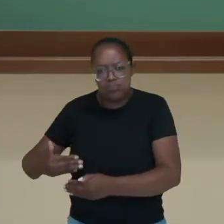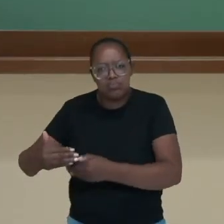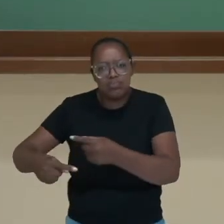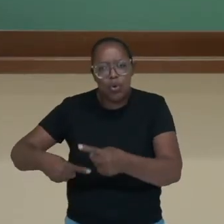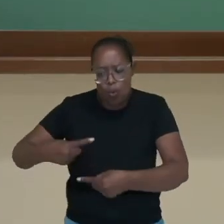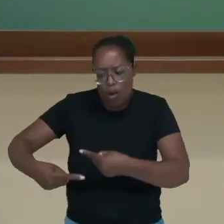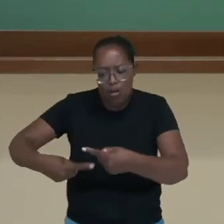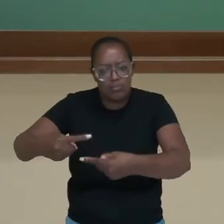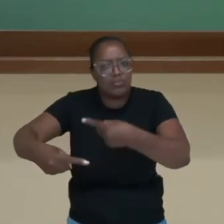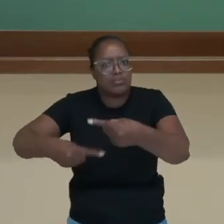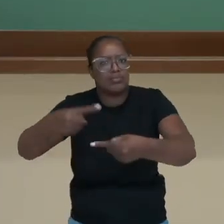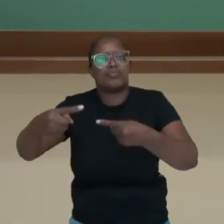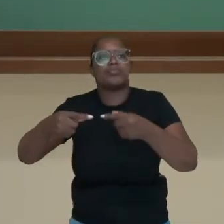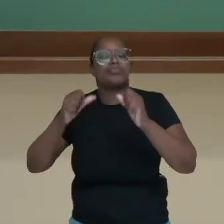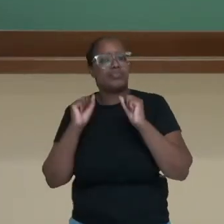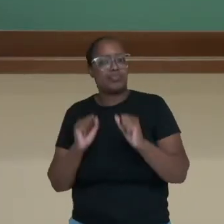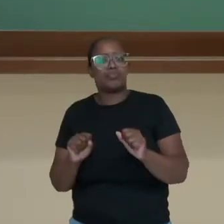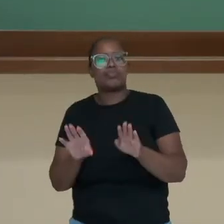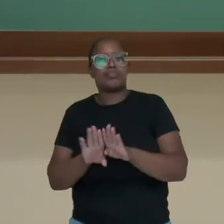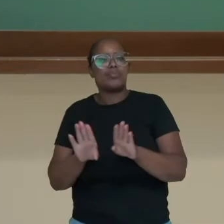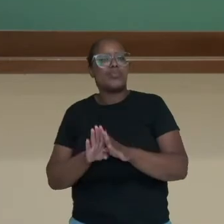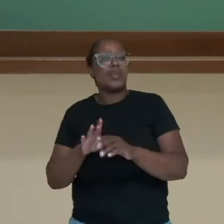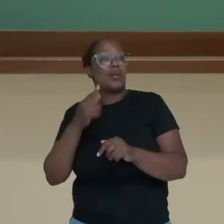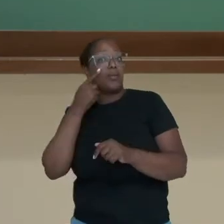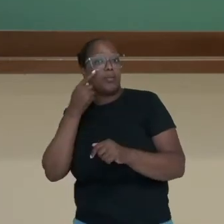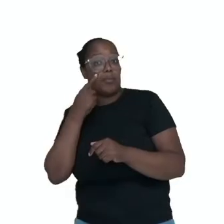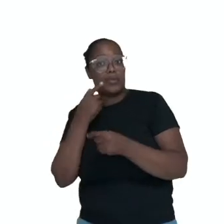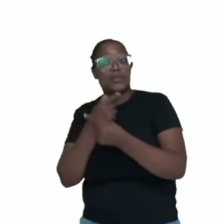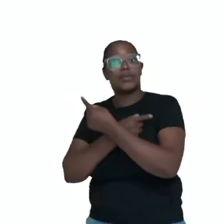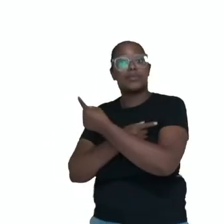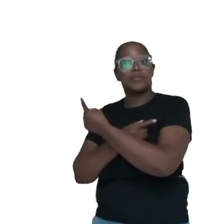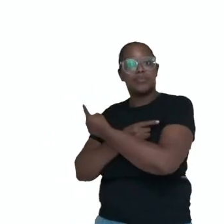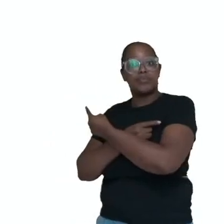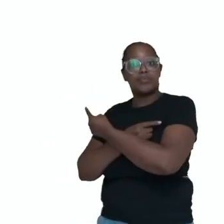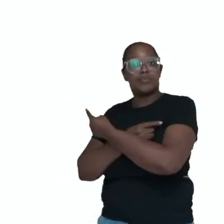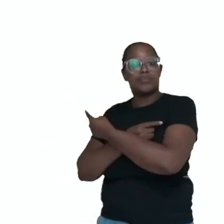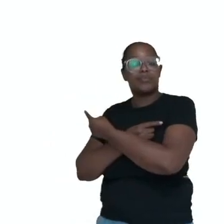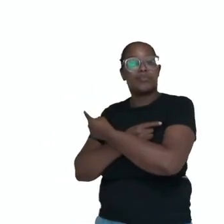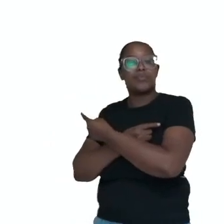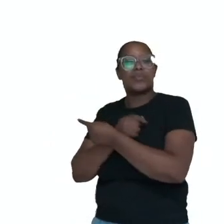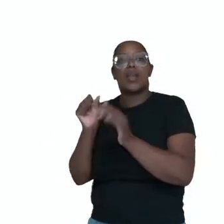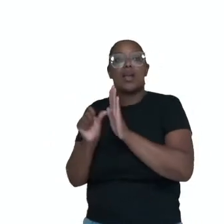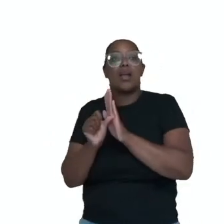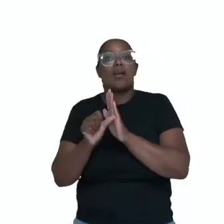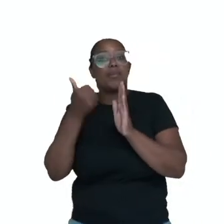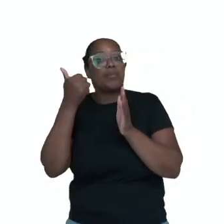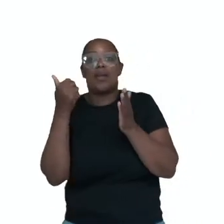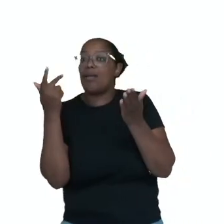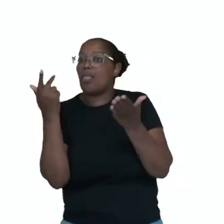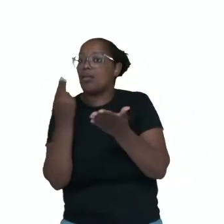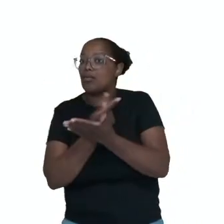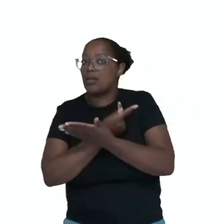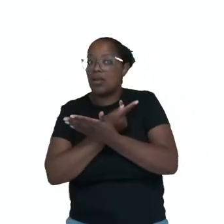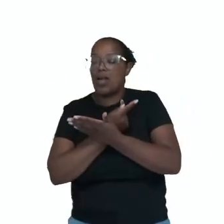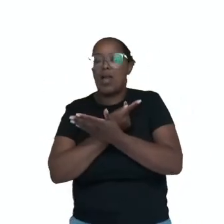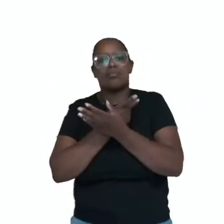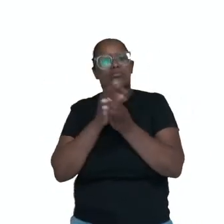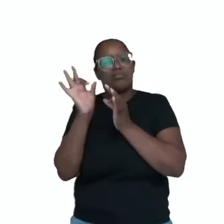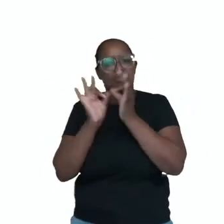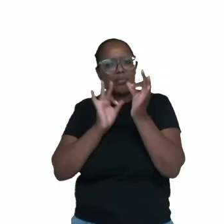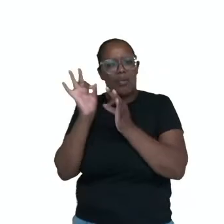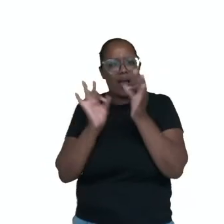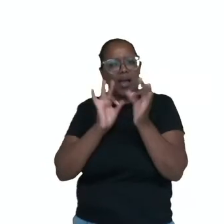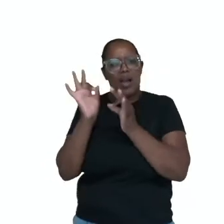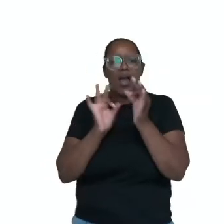ao chão. Então as táticas de jogo que nós temos, primeiro é não errar, preparar o ponto sem